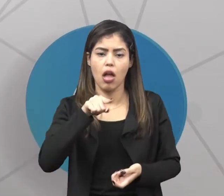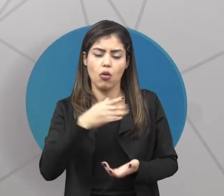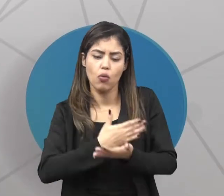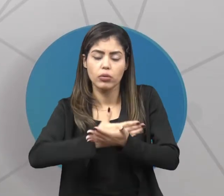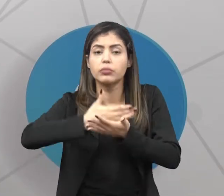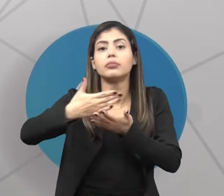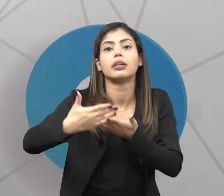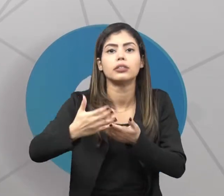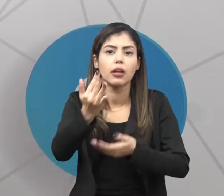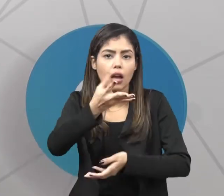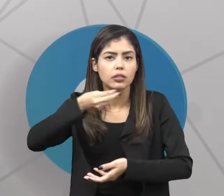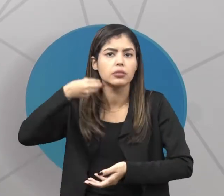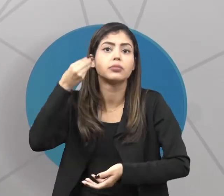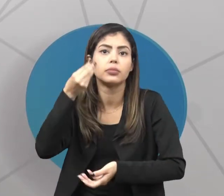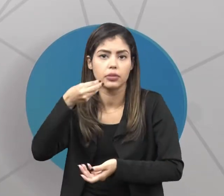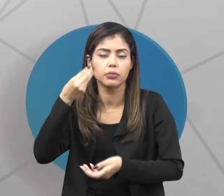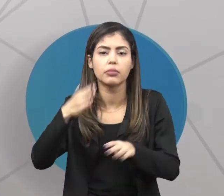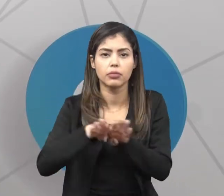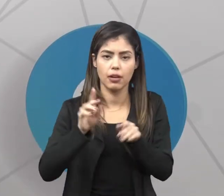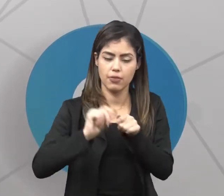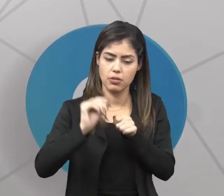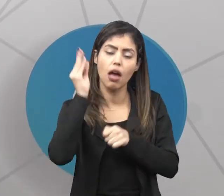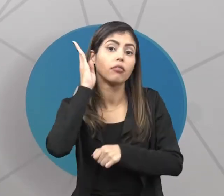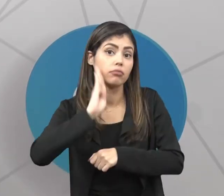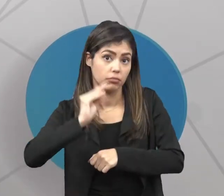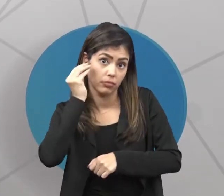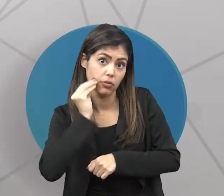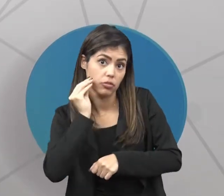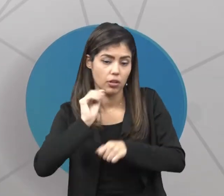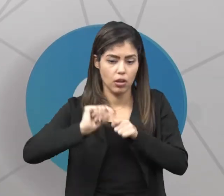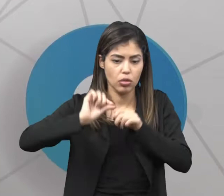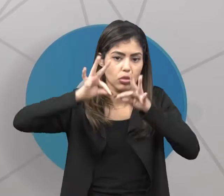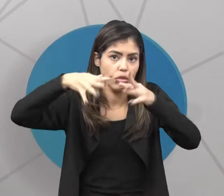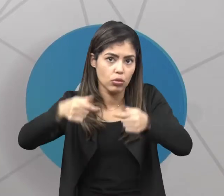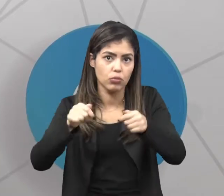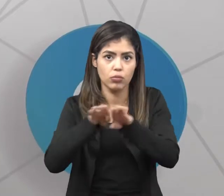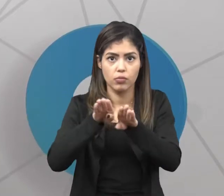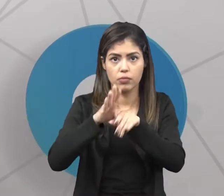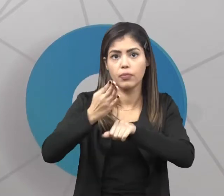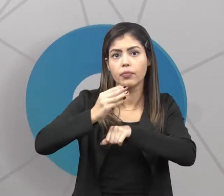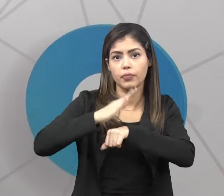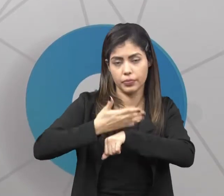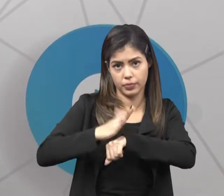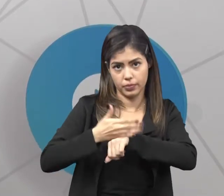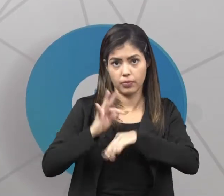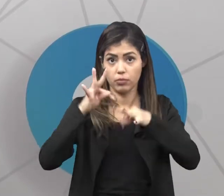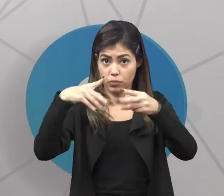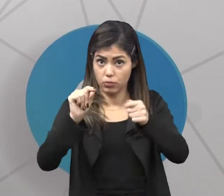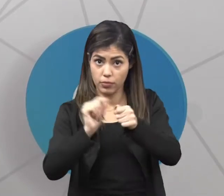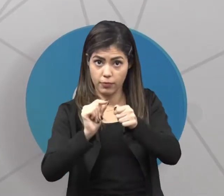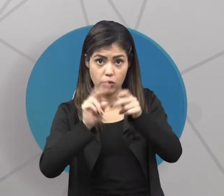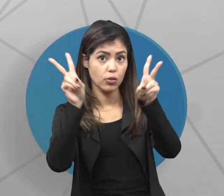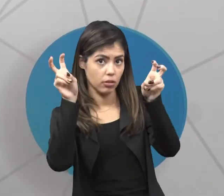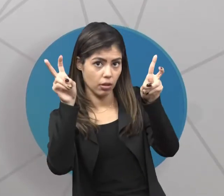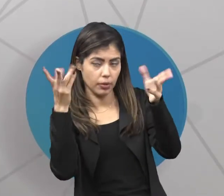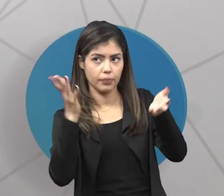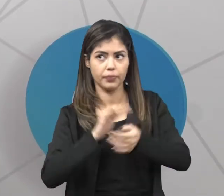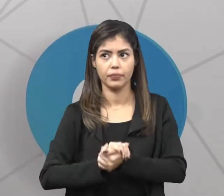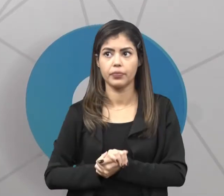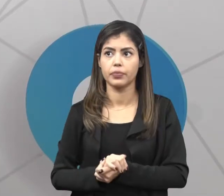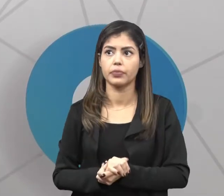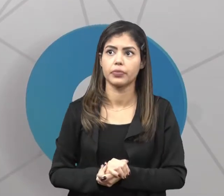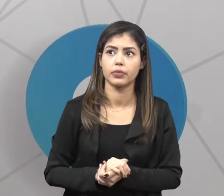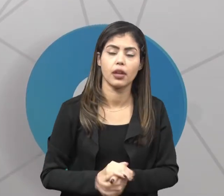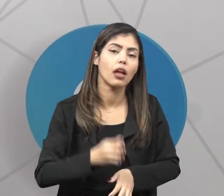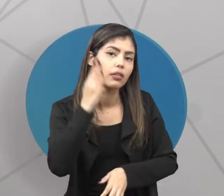eu começo a experimentar e a testar todas as possibilidades. Então, isso é que vem a ser, então, o empirismo.